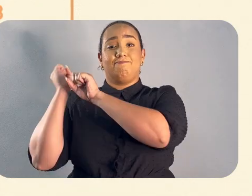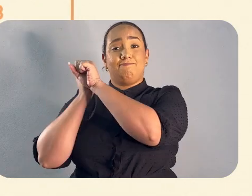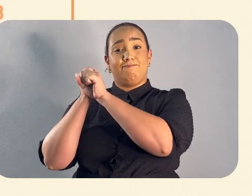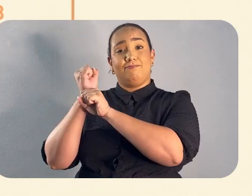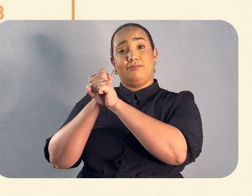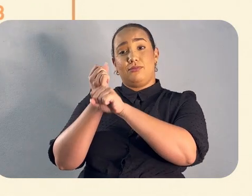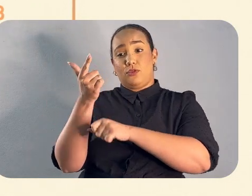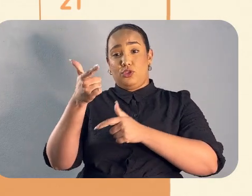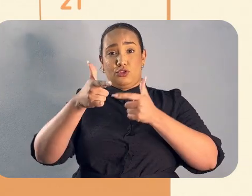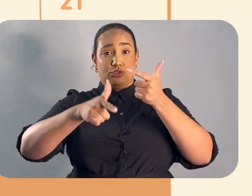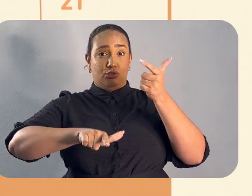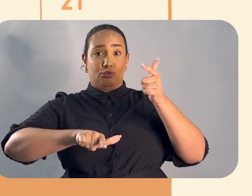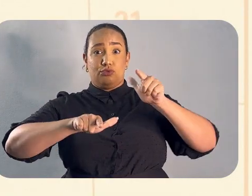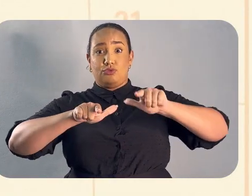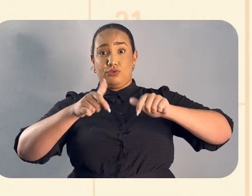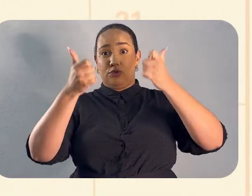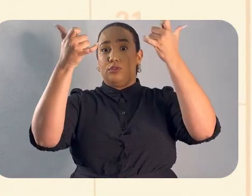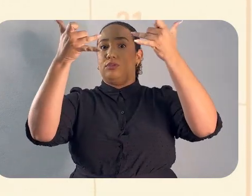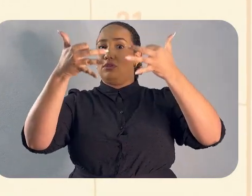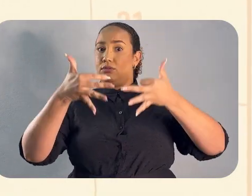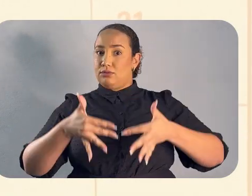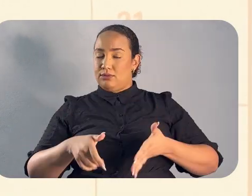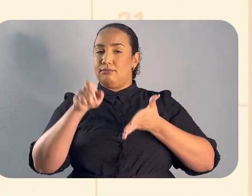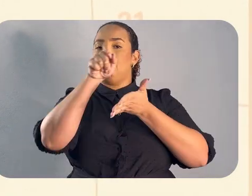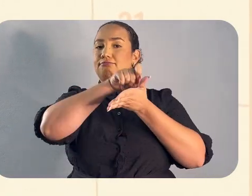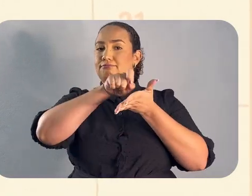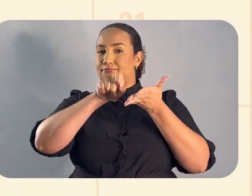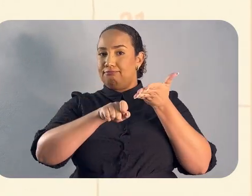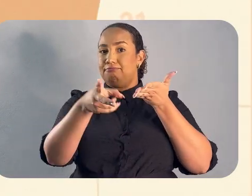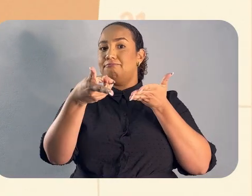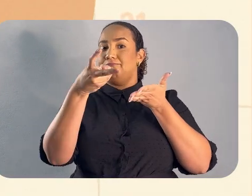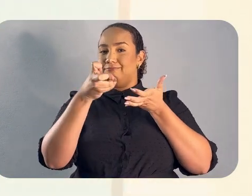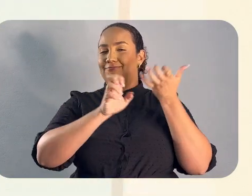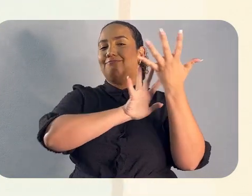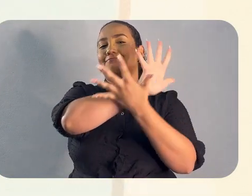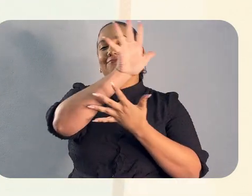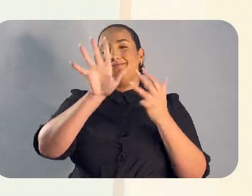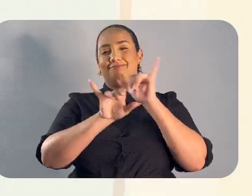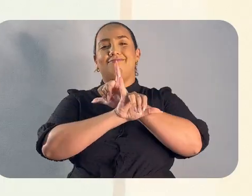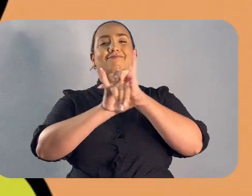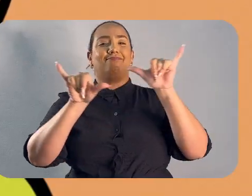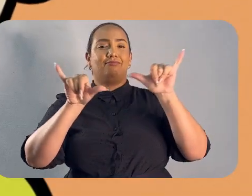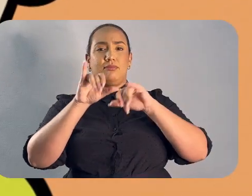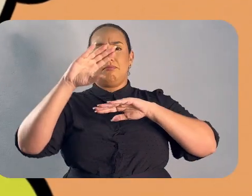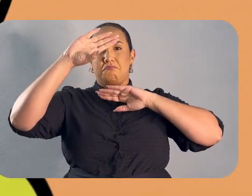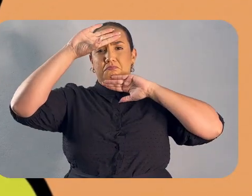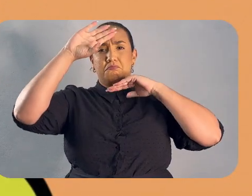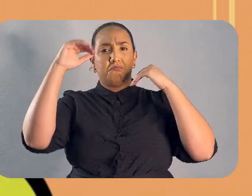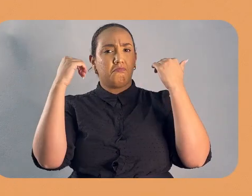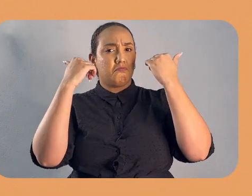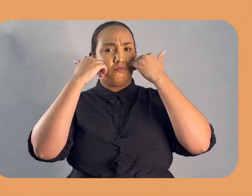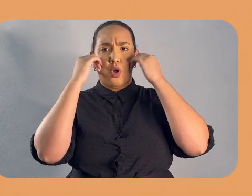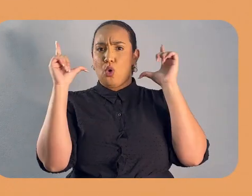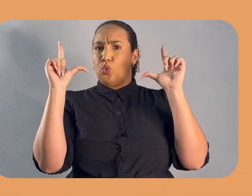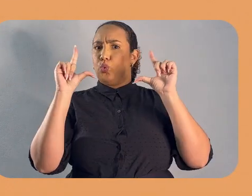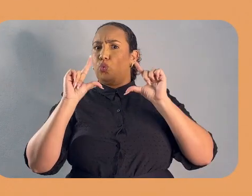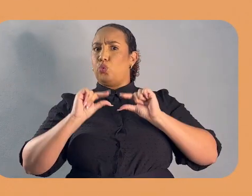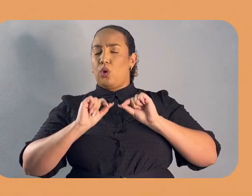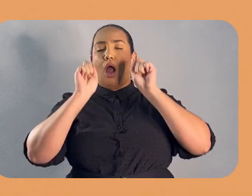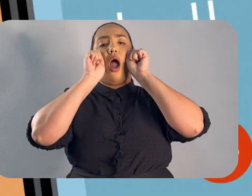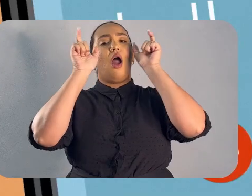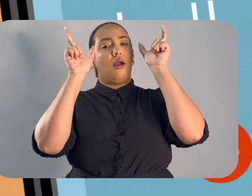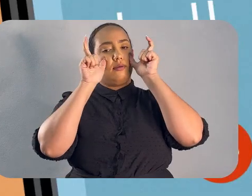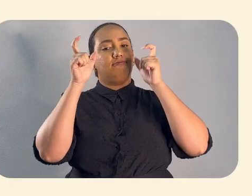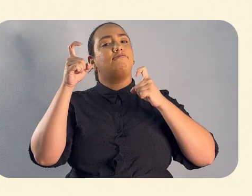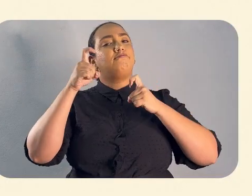Todo ano a mesma história, pra ficar na memória, anotar, anotar e falar Se a febre não passar, é sinal pra se